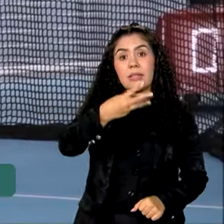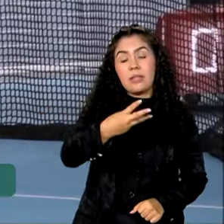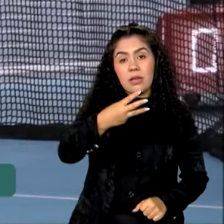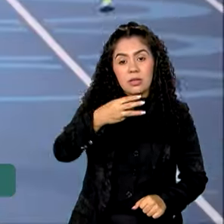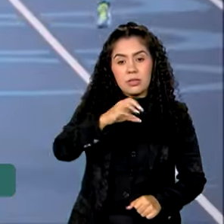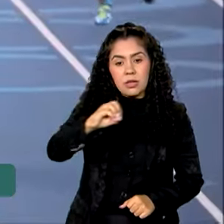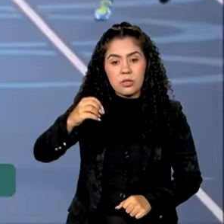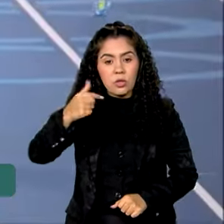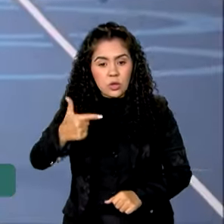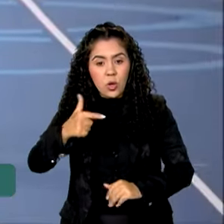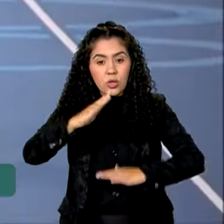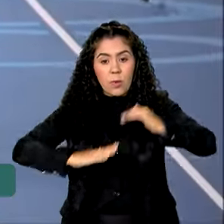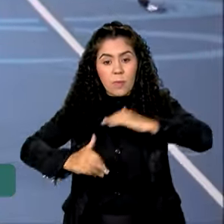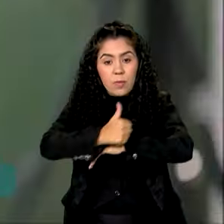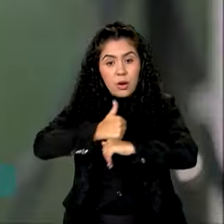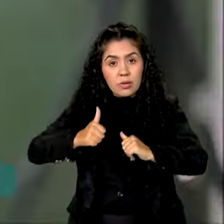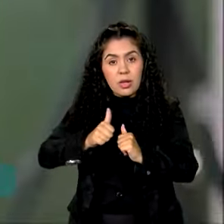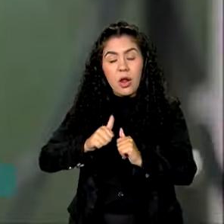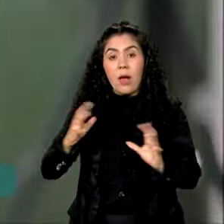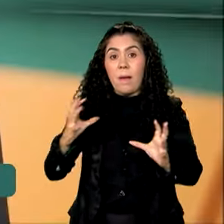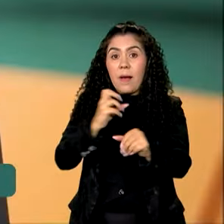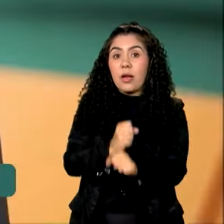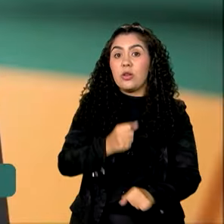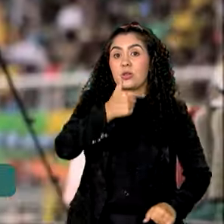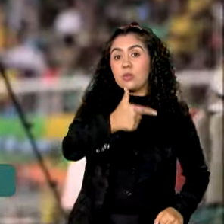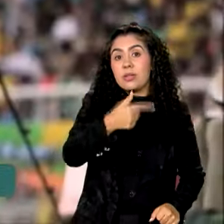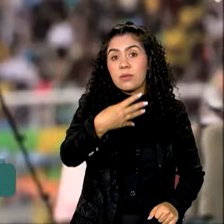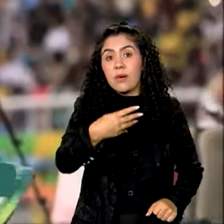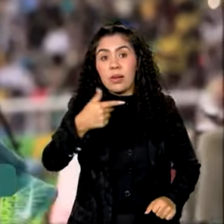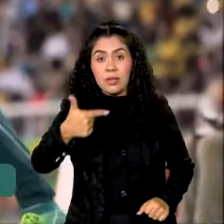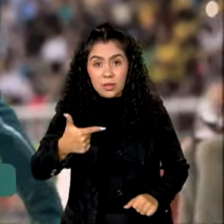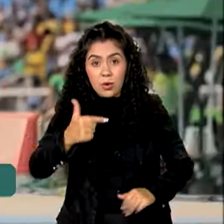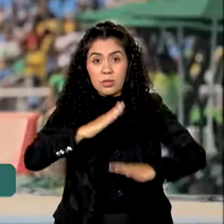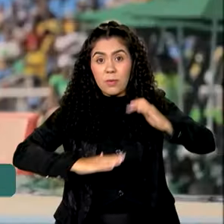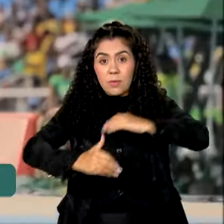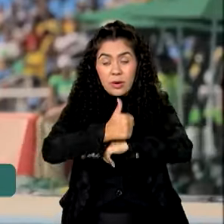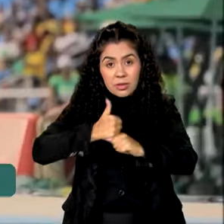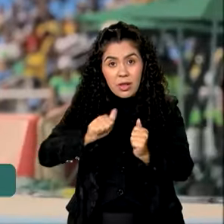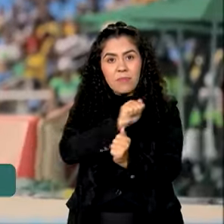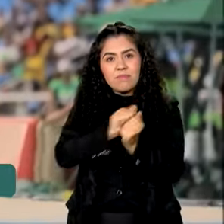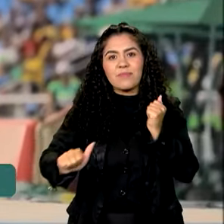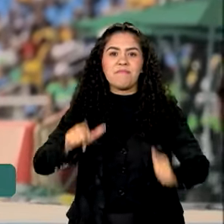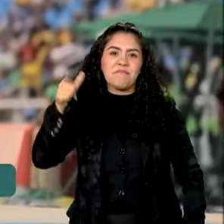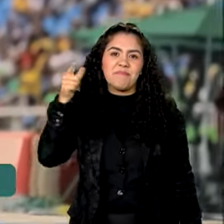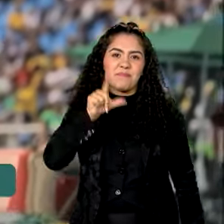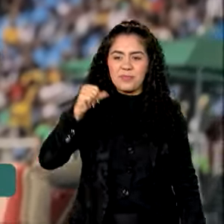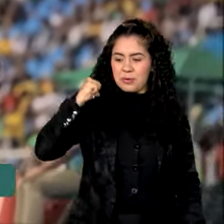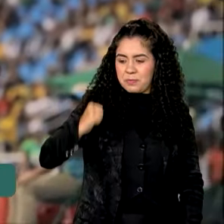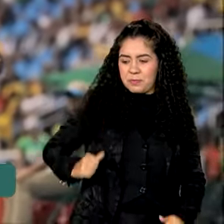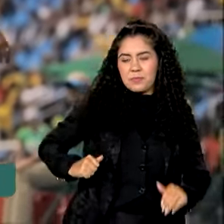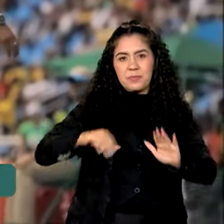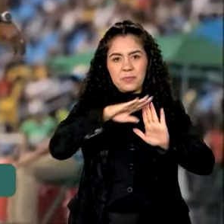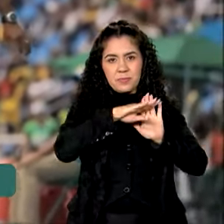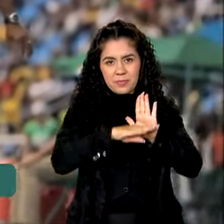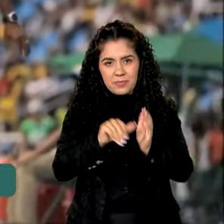representaram o Brasil, 242 eram beneficiários do programa.